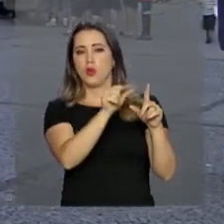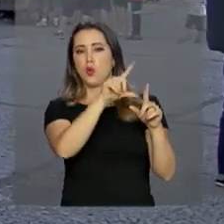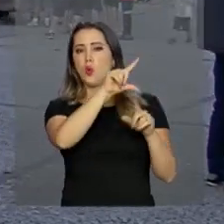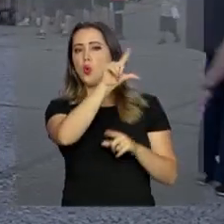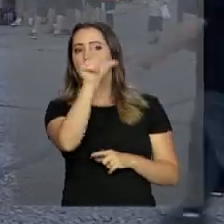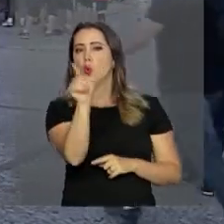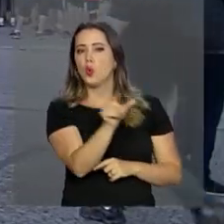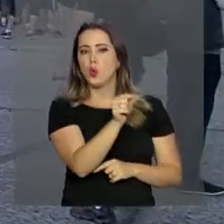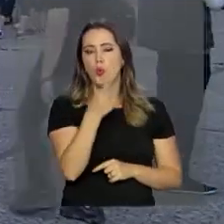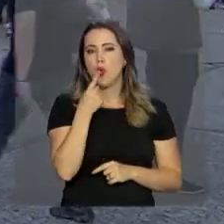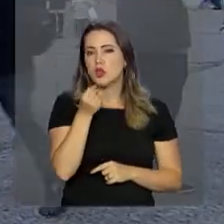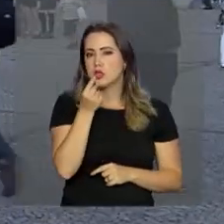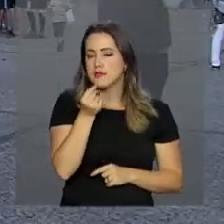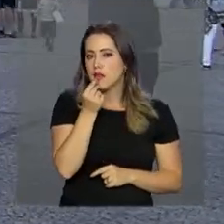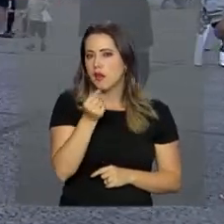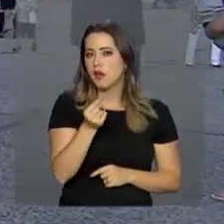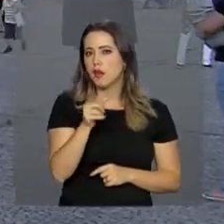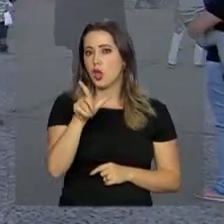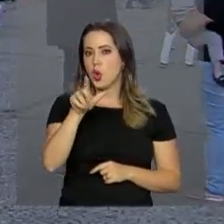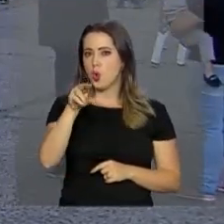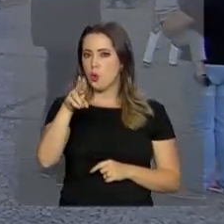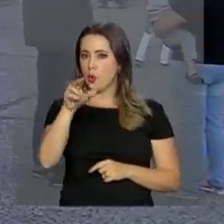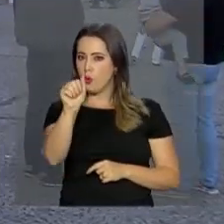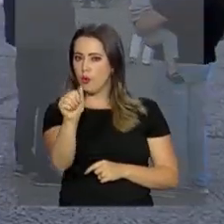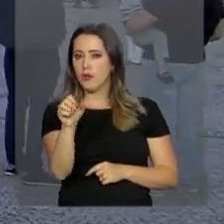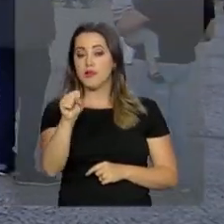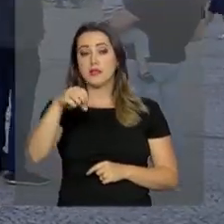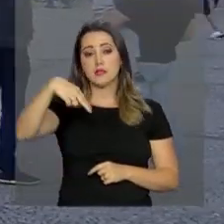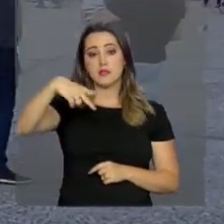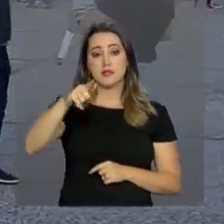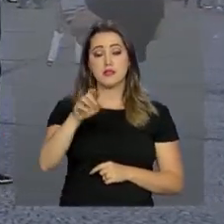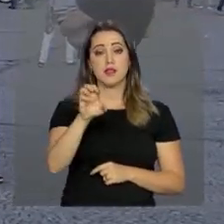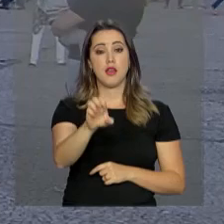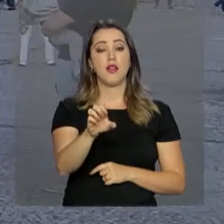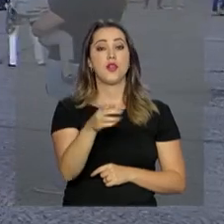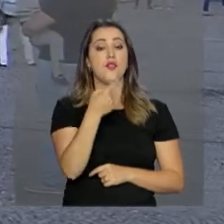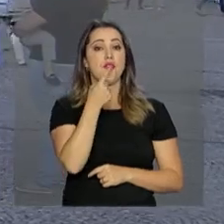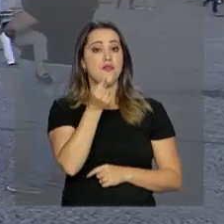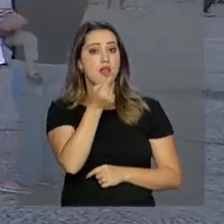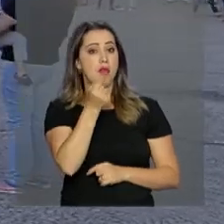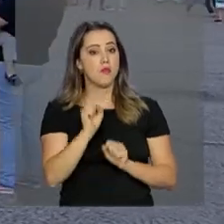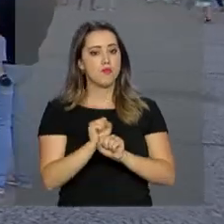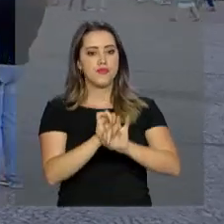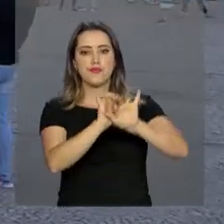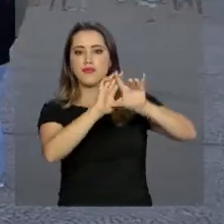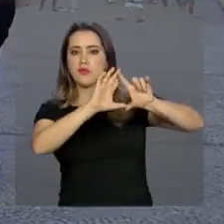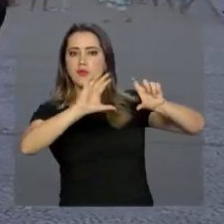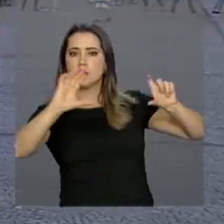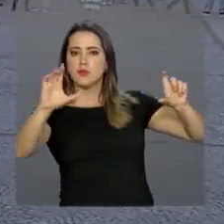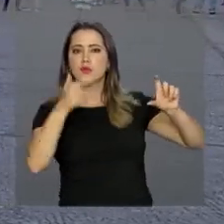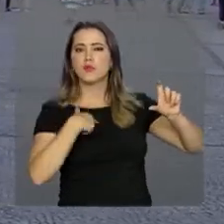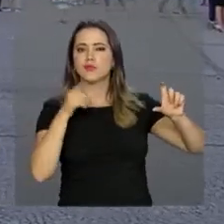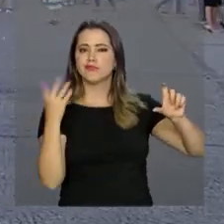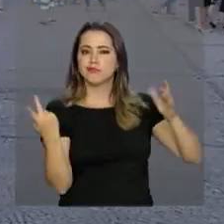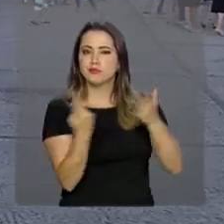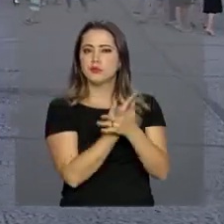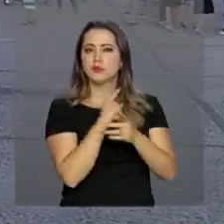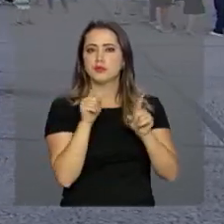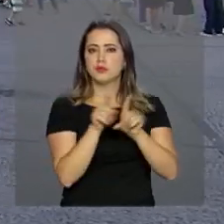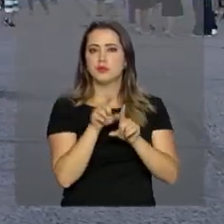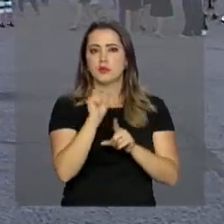Sangue. Esse termo é adotado pelo tom avermelhado que a Lua apresenta ao surgir no céu durante o fenômeno.